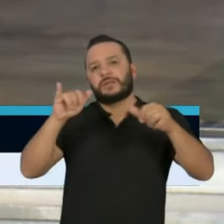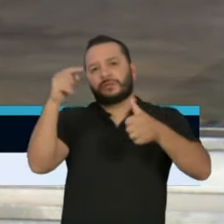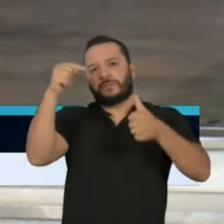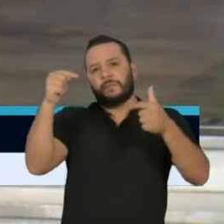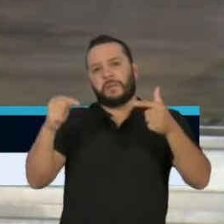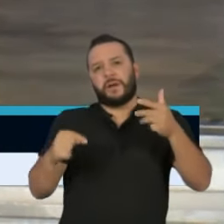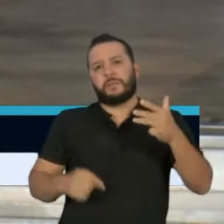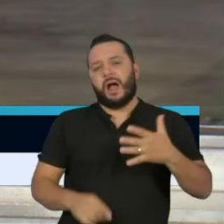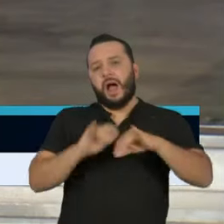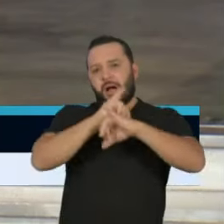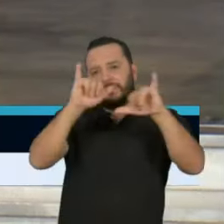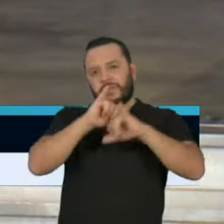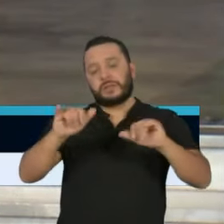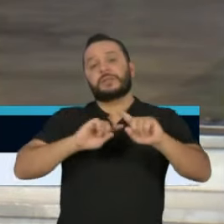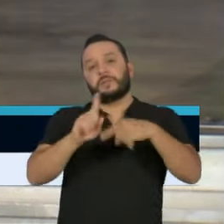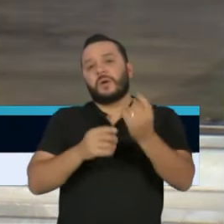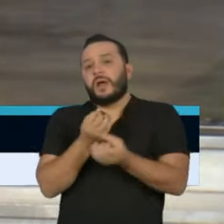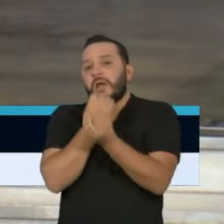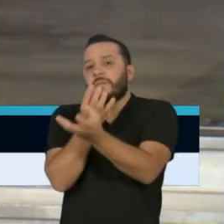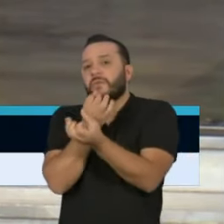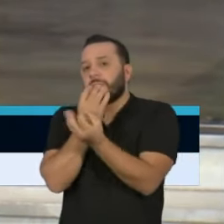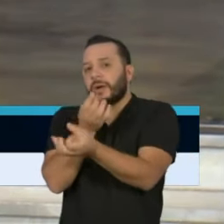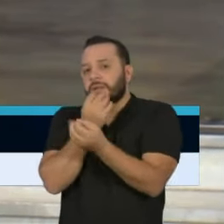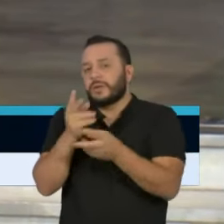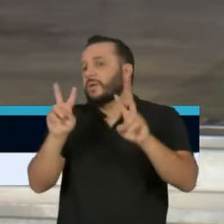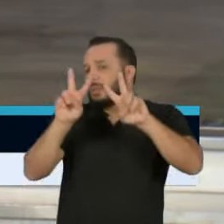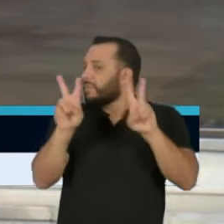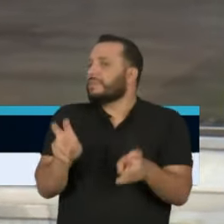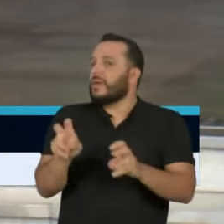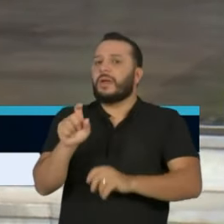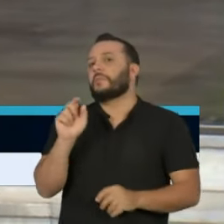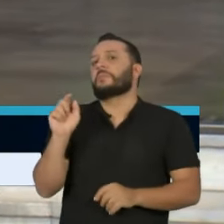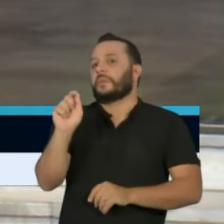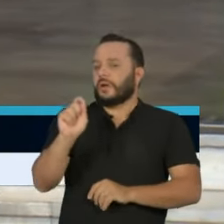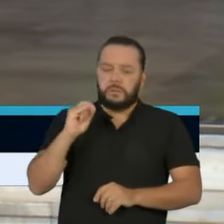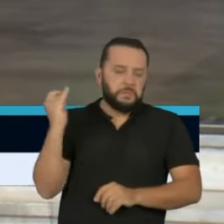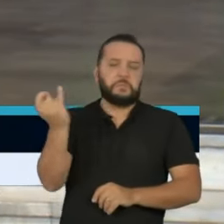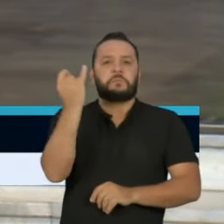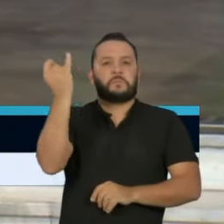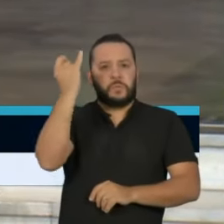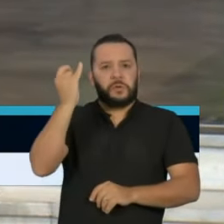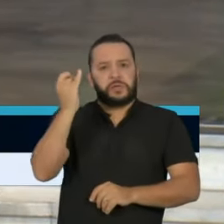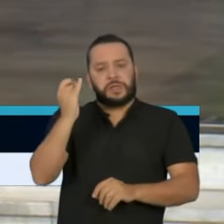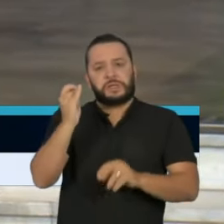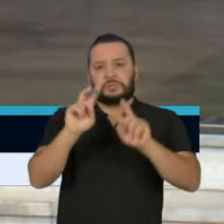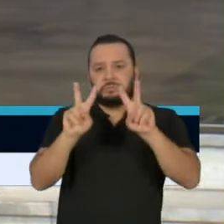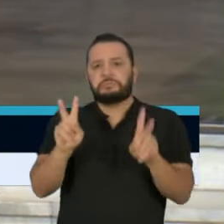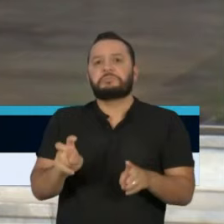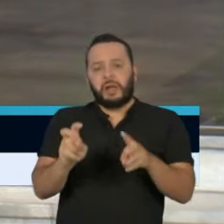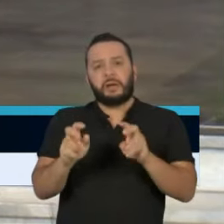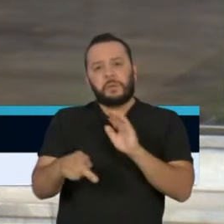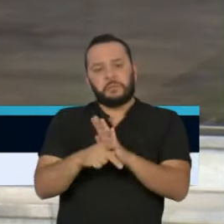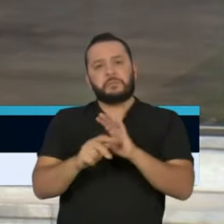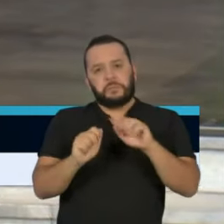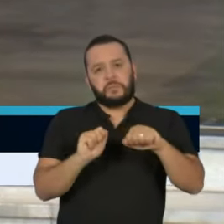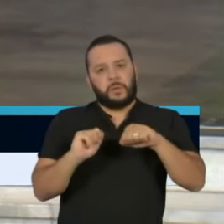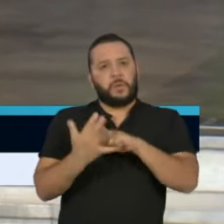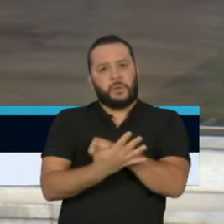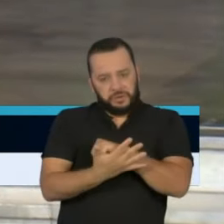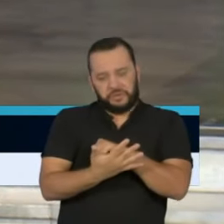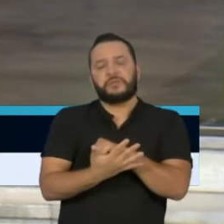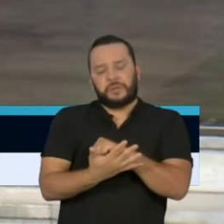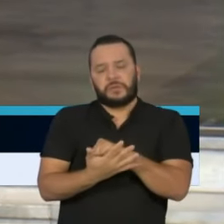com as informações que fazem parte da essência desta